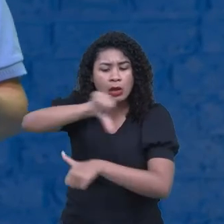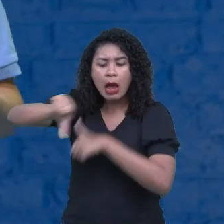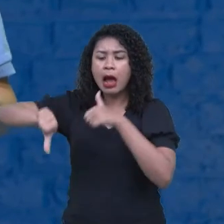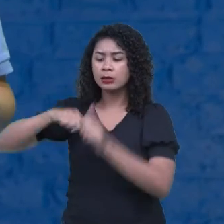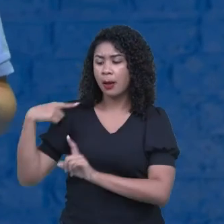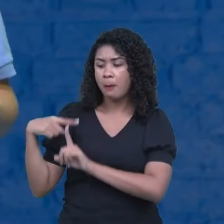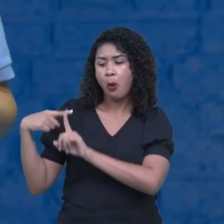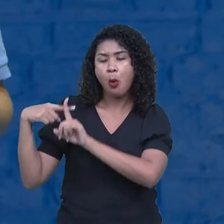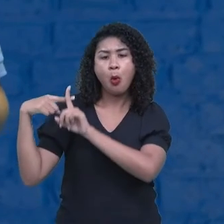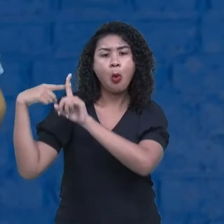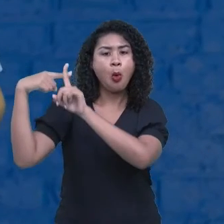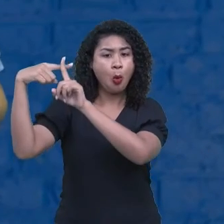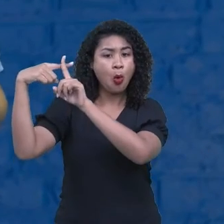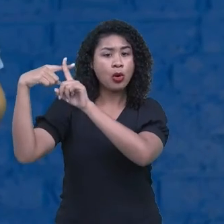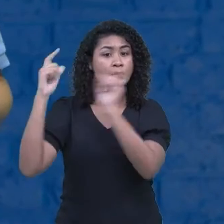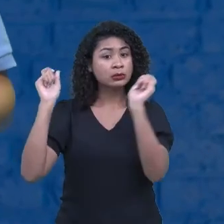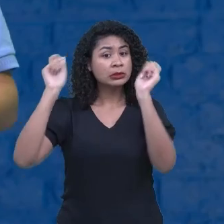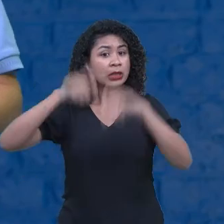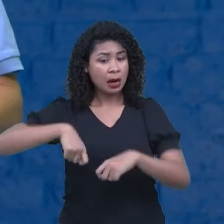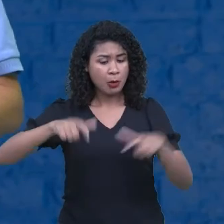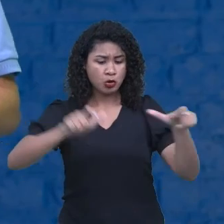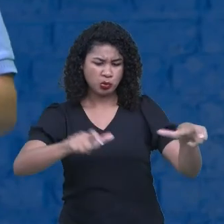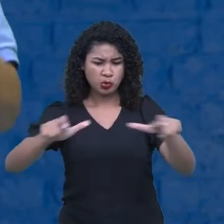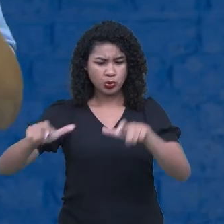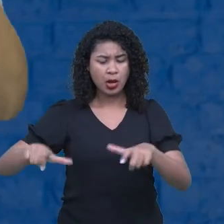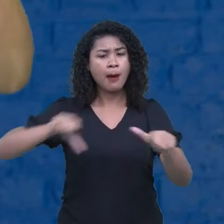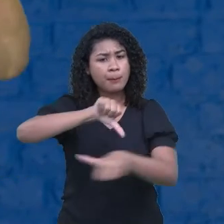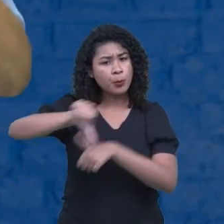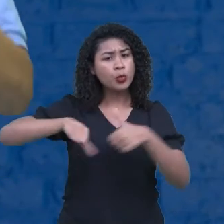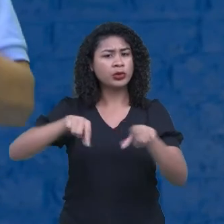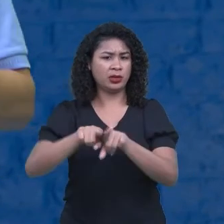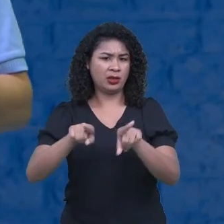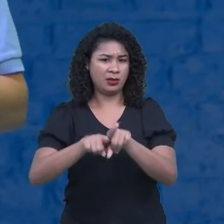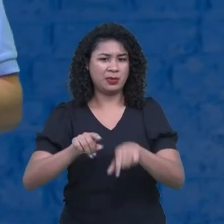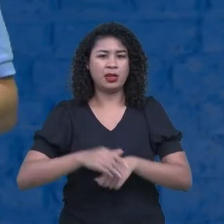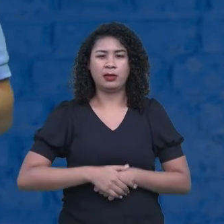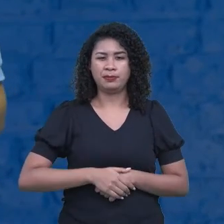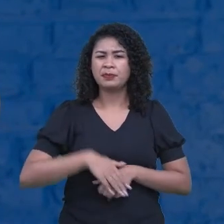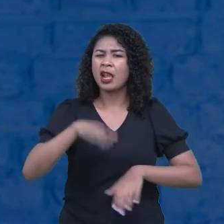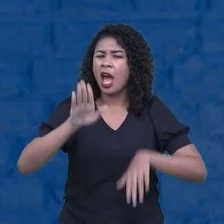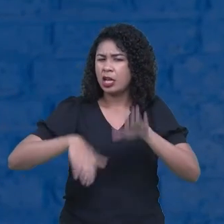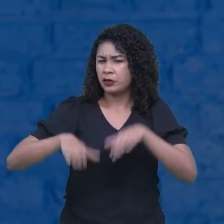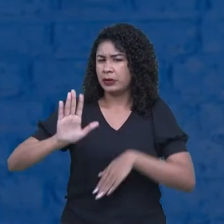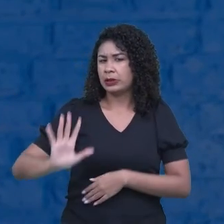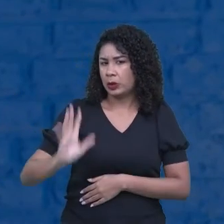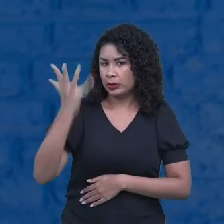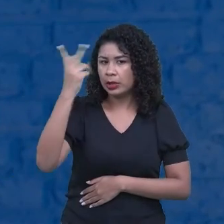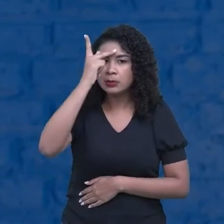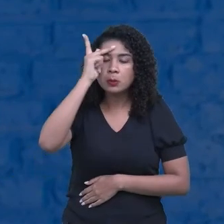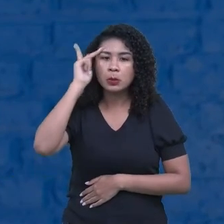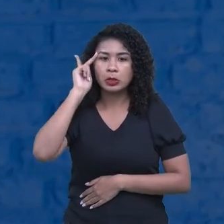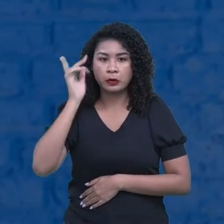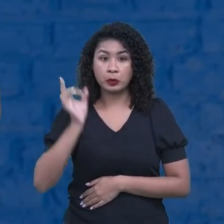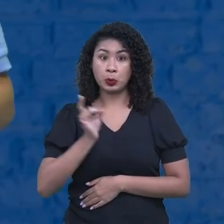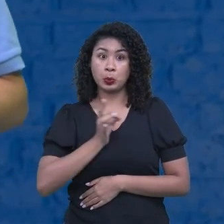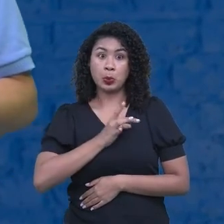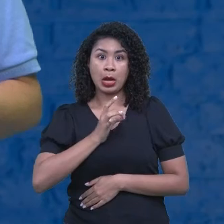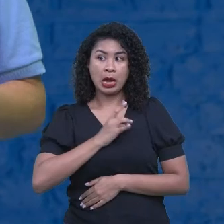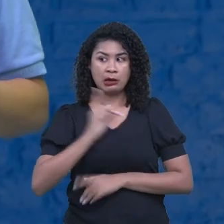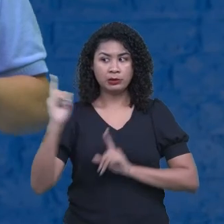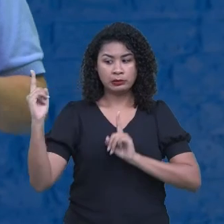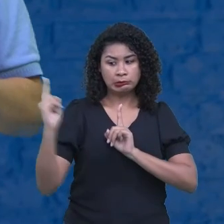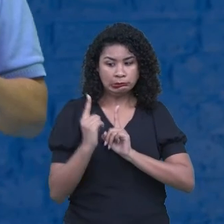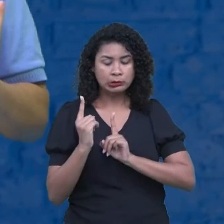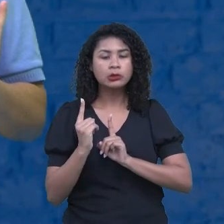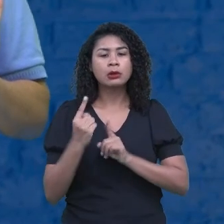Porque às vezes as pessoas ficam até meio receiosas de se aproximar, porque até o próprio olhar, como nós estamos enxergando o mundo,